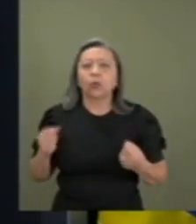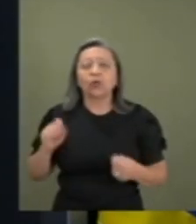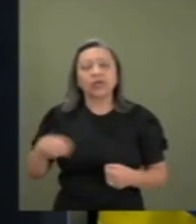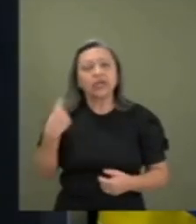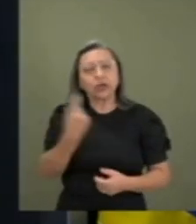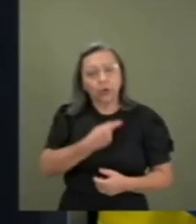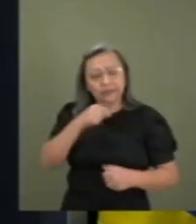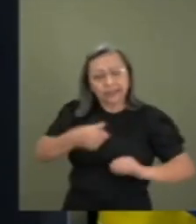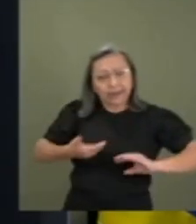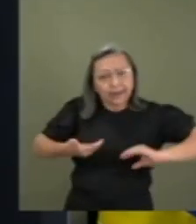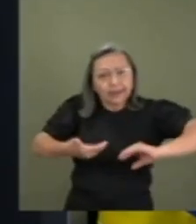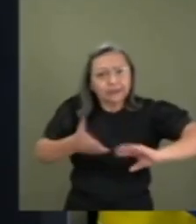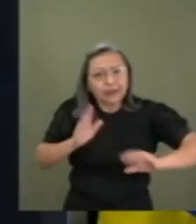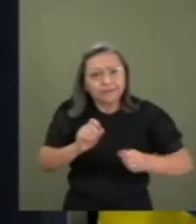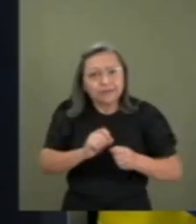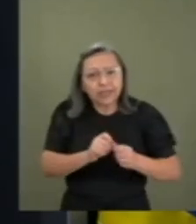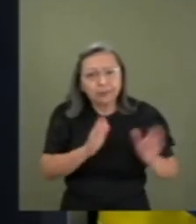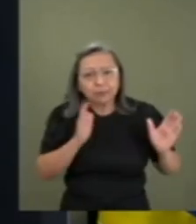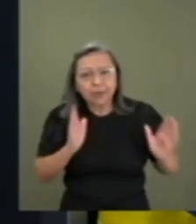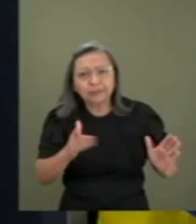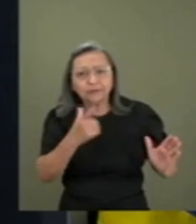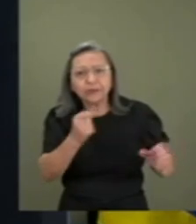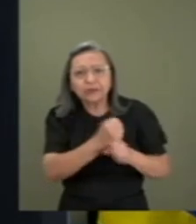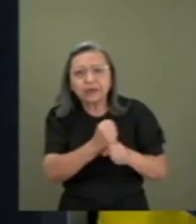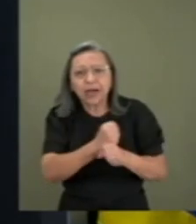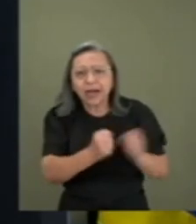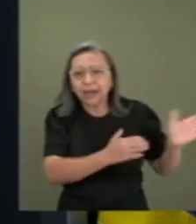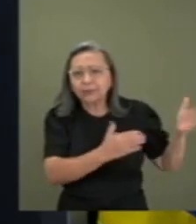fez, depois de 20 anos.